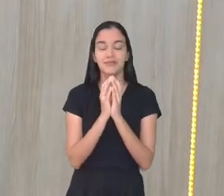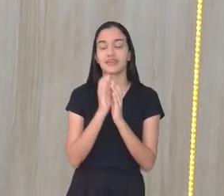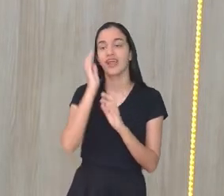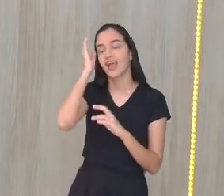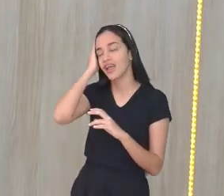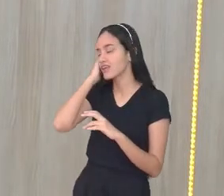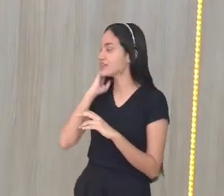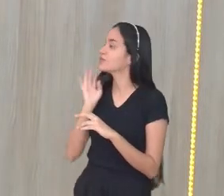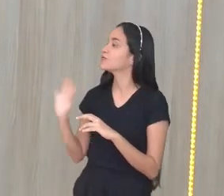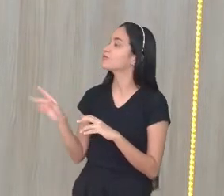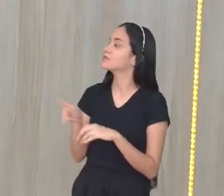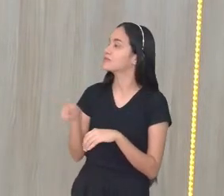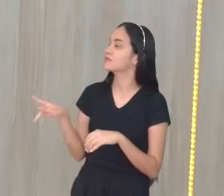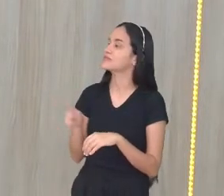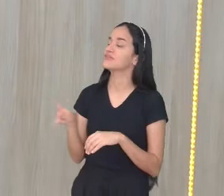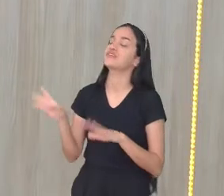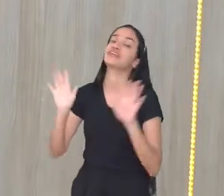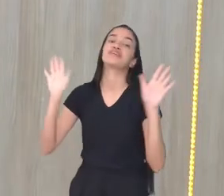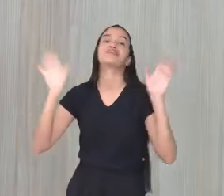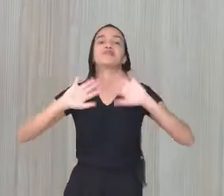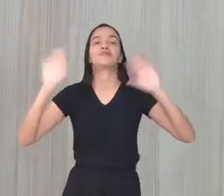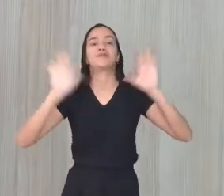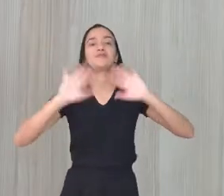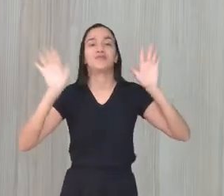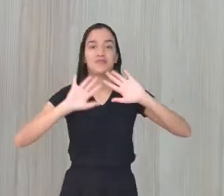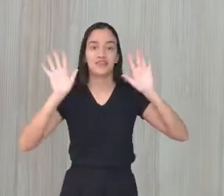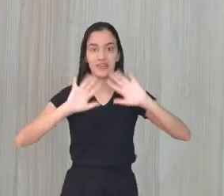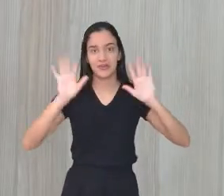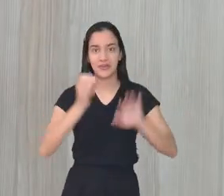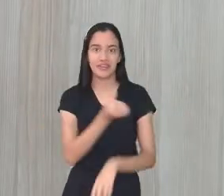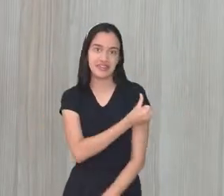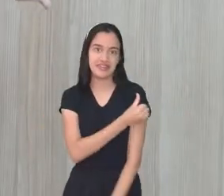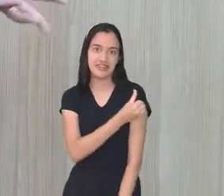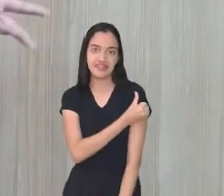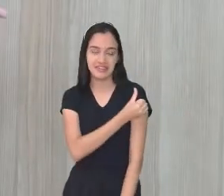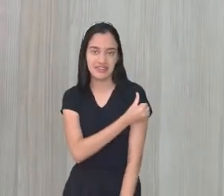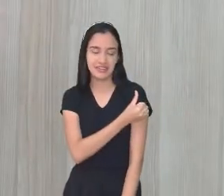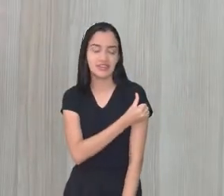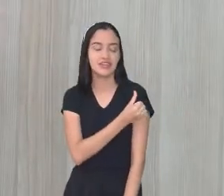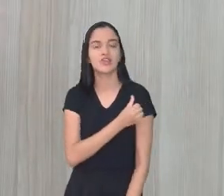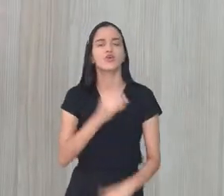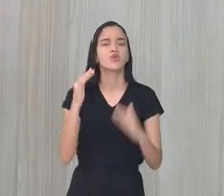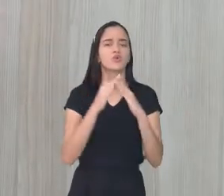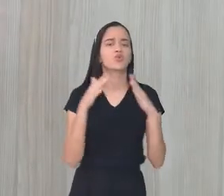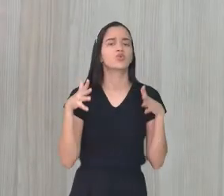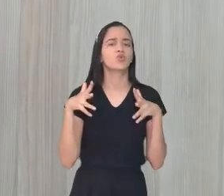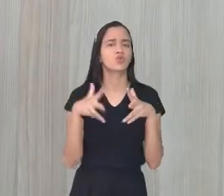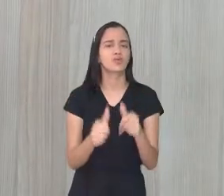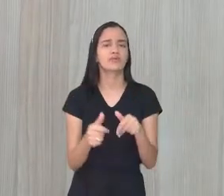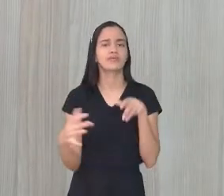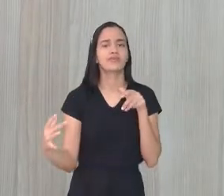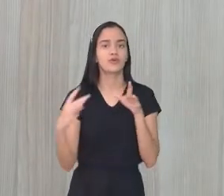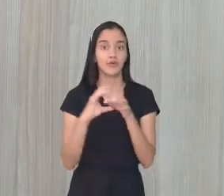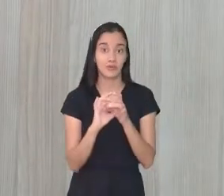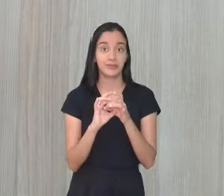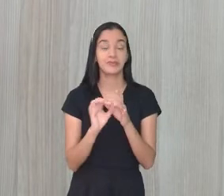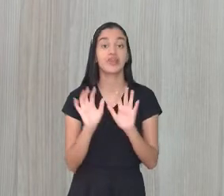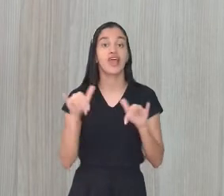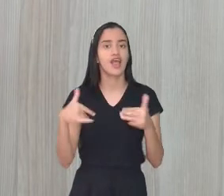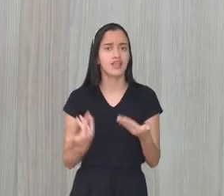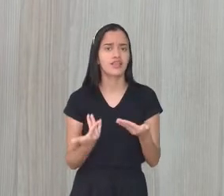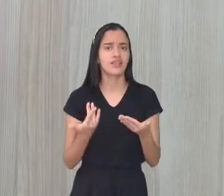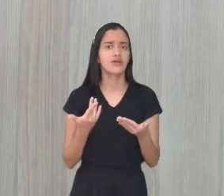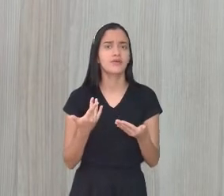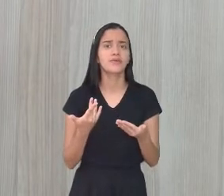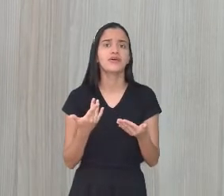Professora Viviane, dá o seu alô aí. Oi, professora Adriana. Olá, sexto ano, todo mundo que está em casa, já estou aqui conectada. Então segue